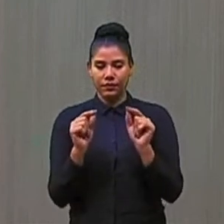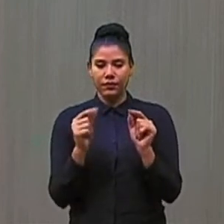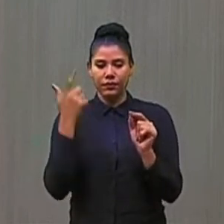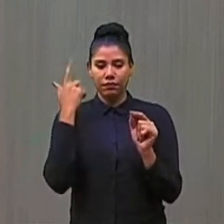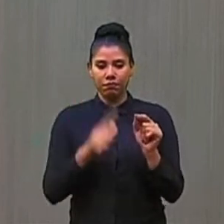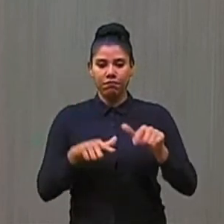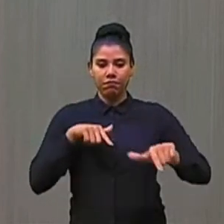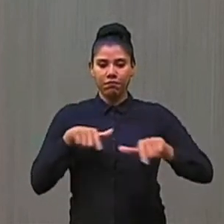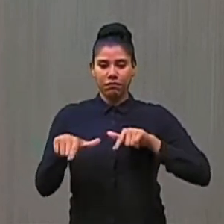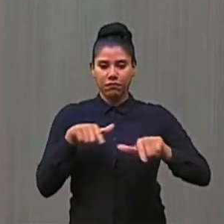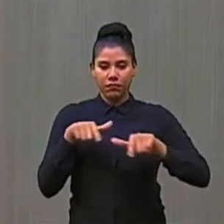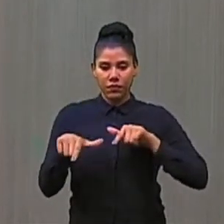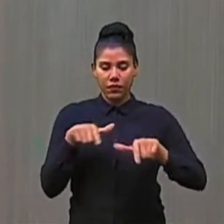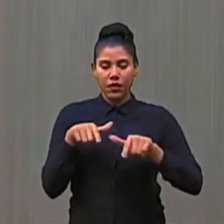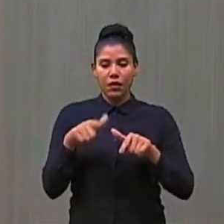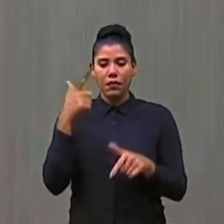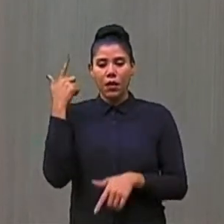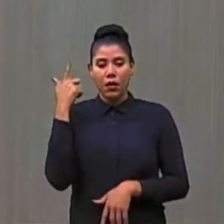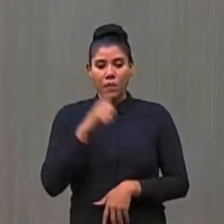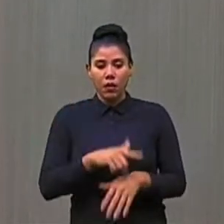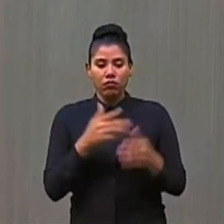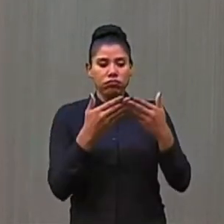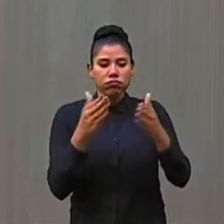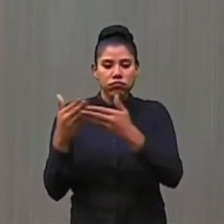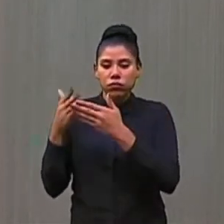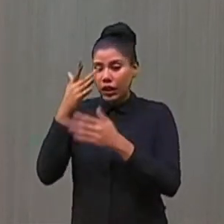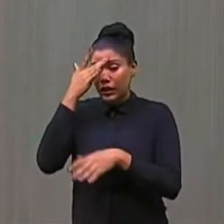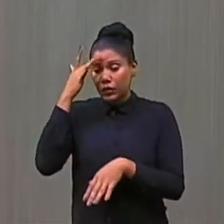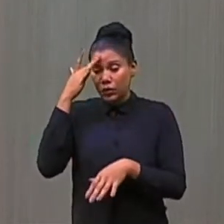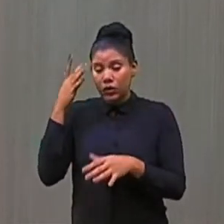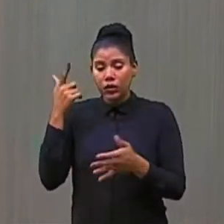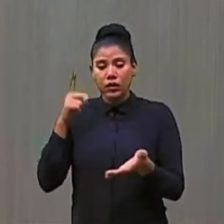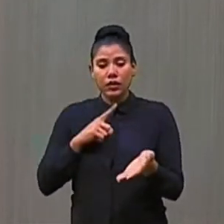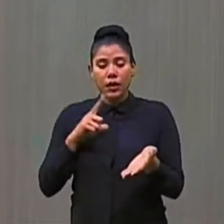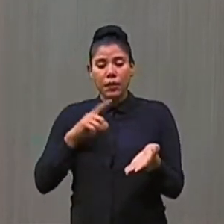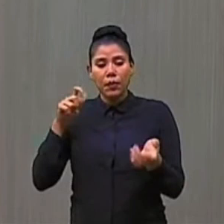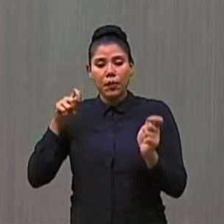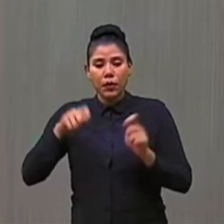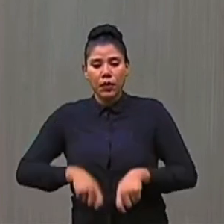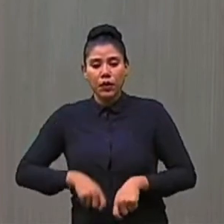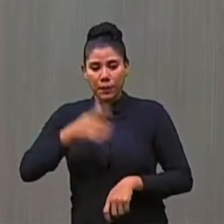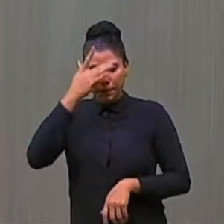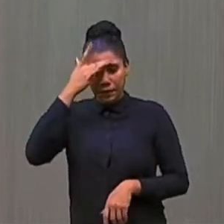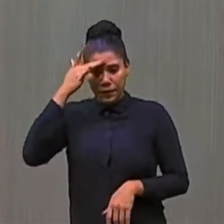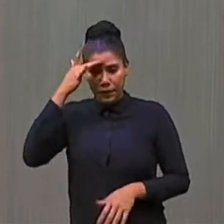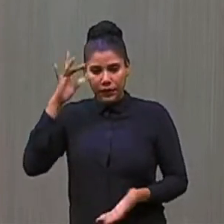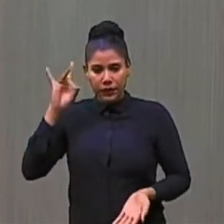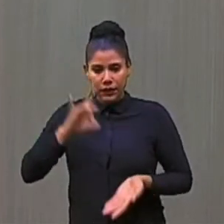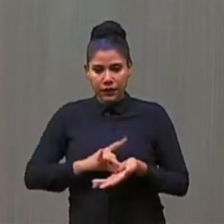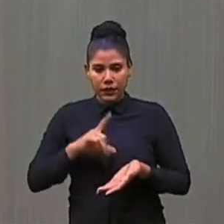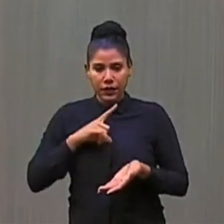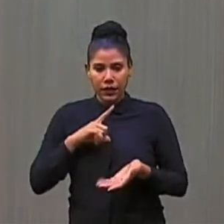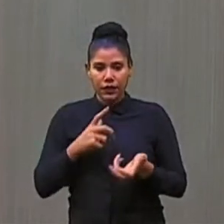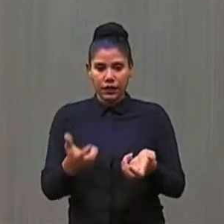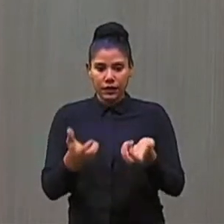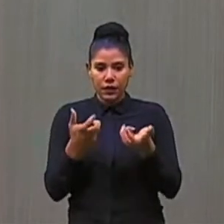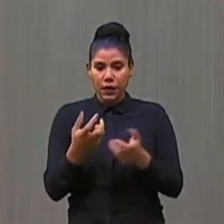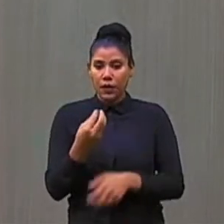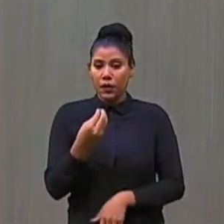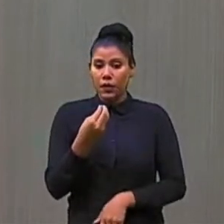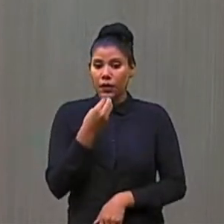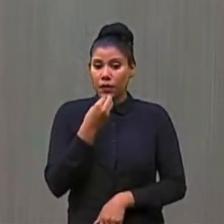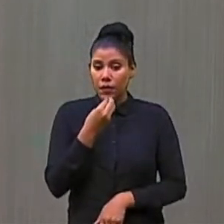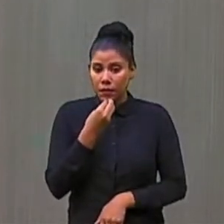possa chegar mais perto das pessoas, aqueles que querem realmente ter uma oportunidade.